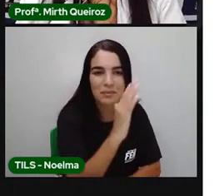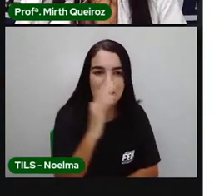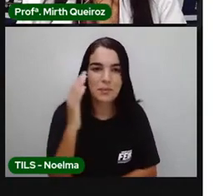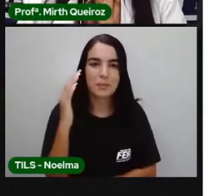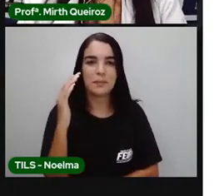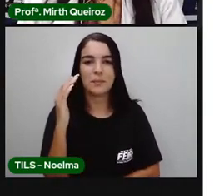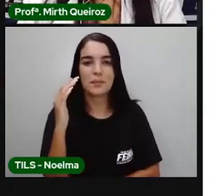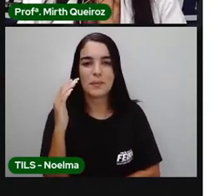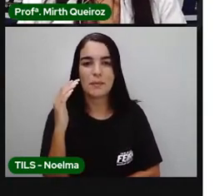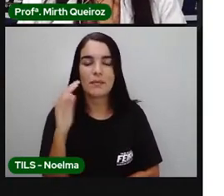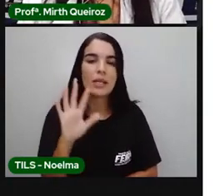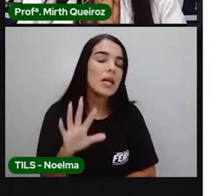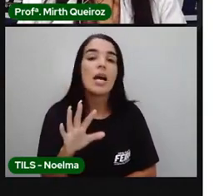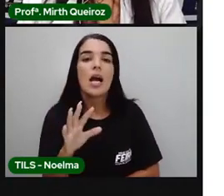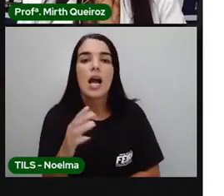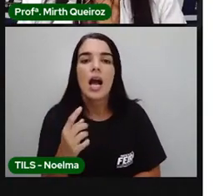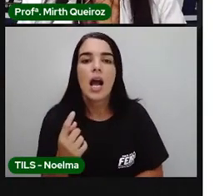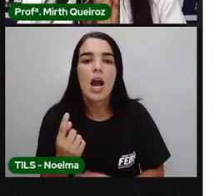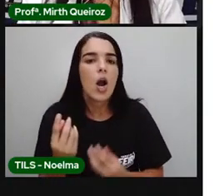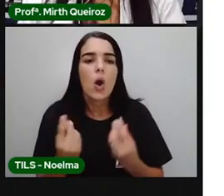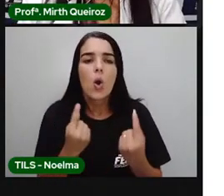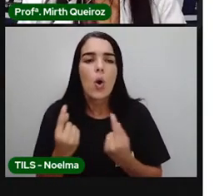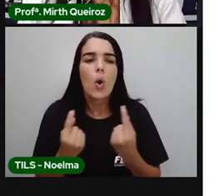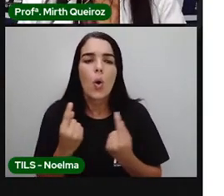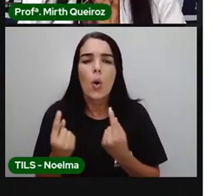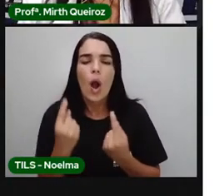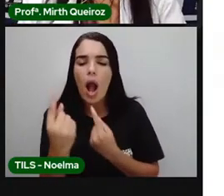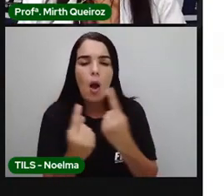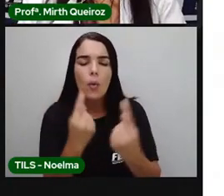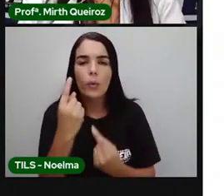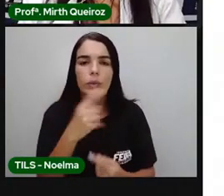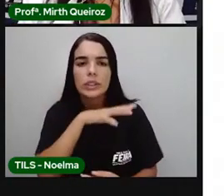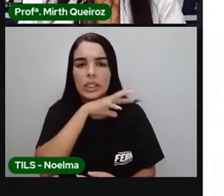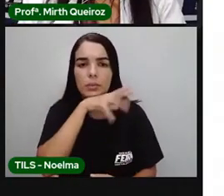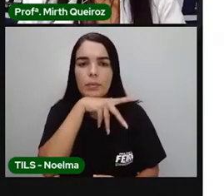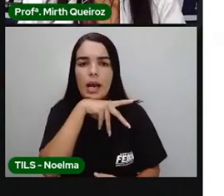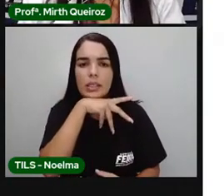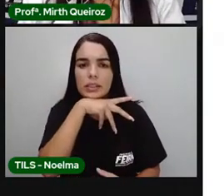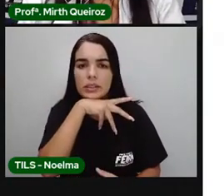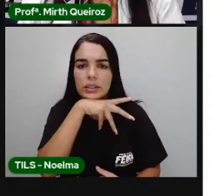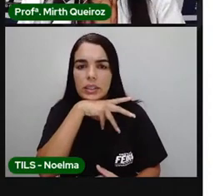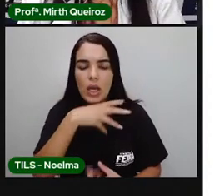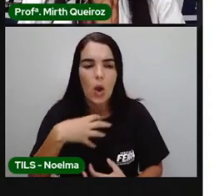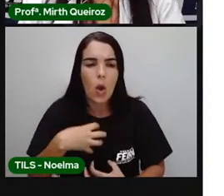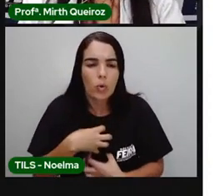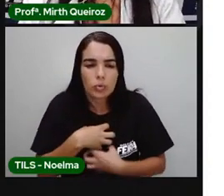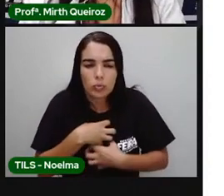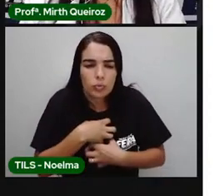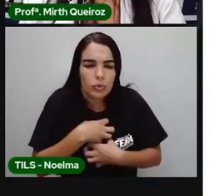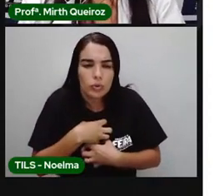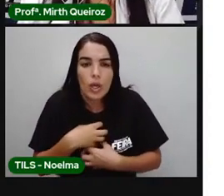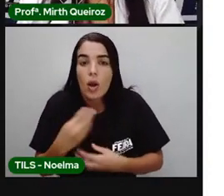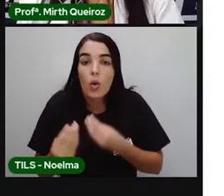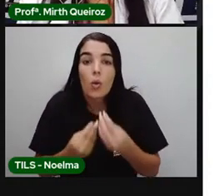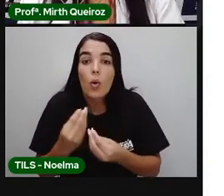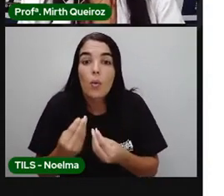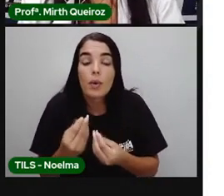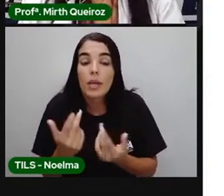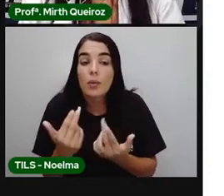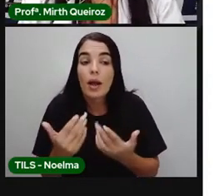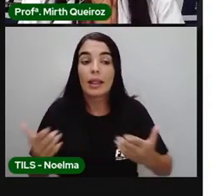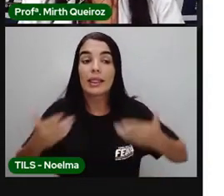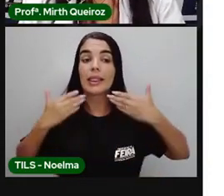O comportamento de alguns animais, eles mudam de acordo com a temperatura. A temperatura aí, a gente pode